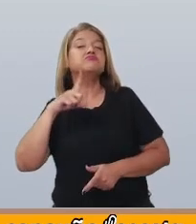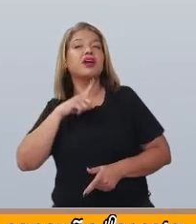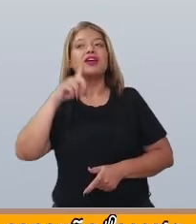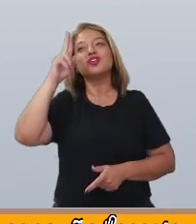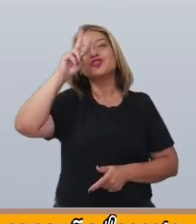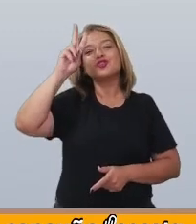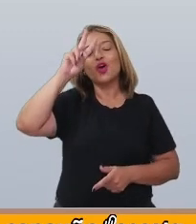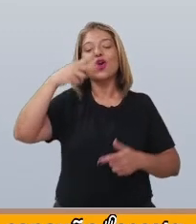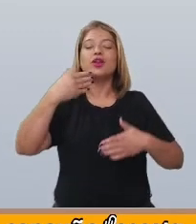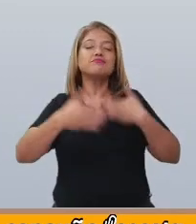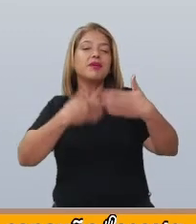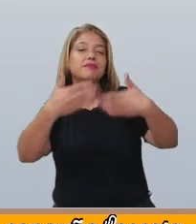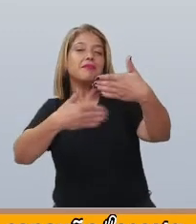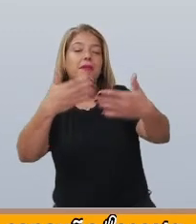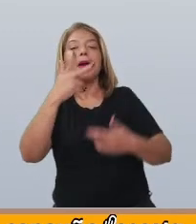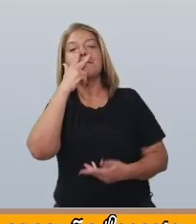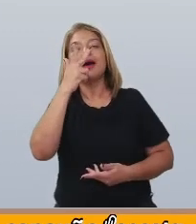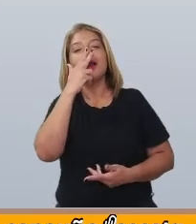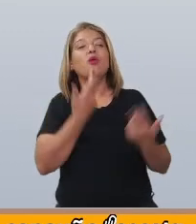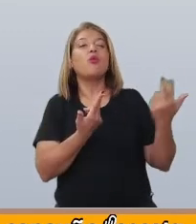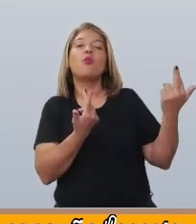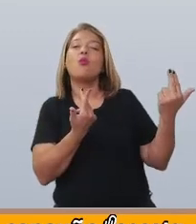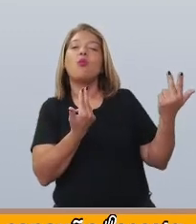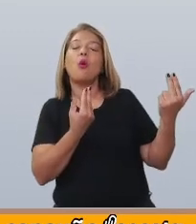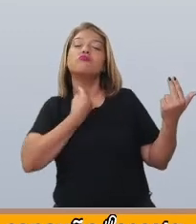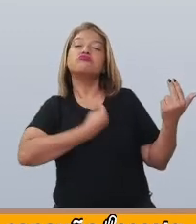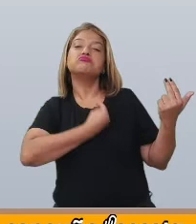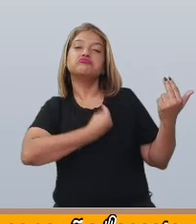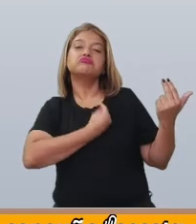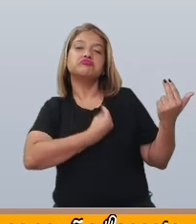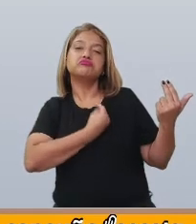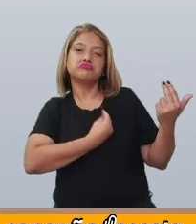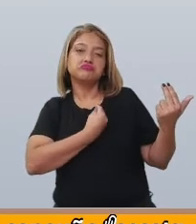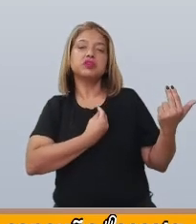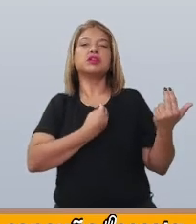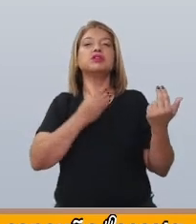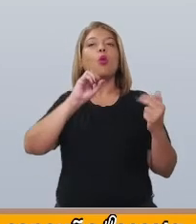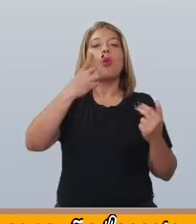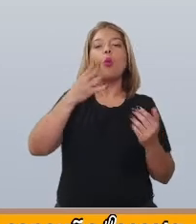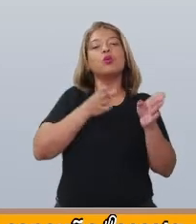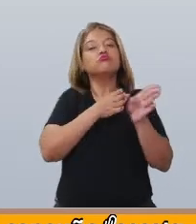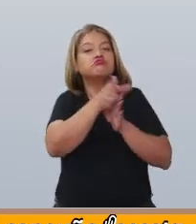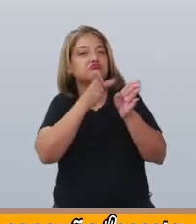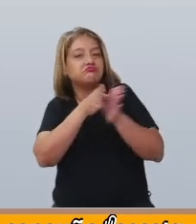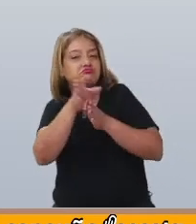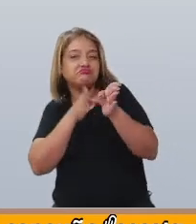desenrola-se levando à construção de um ensinamento.